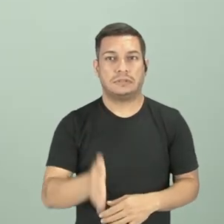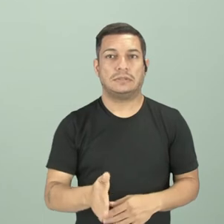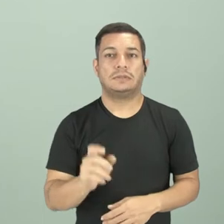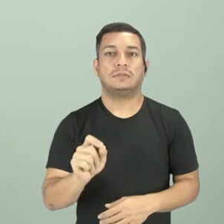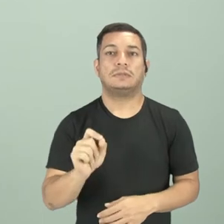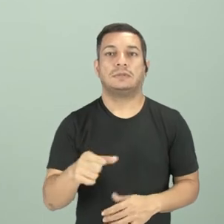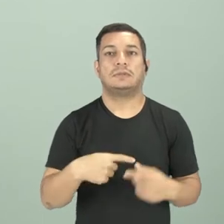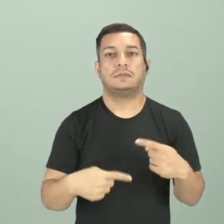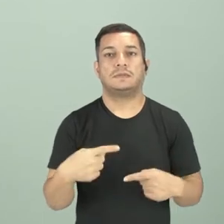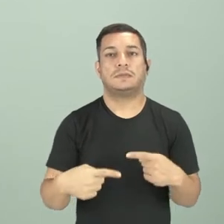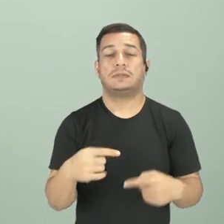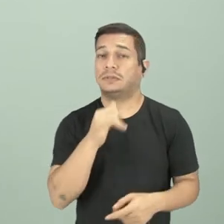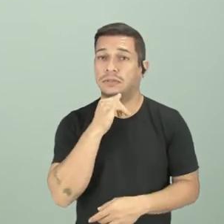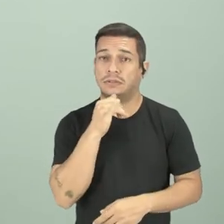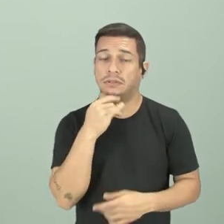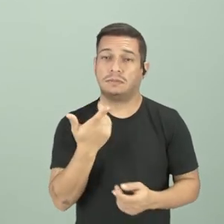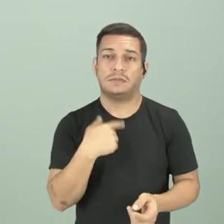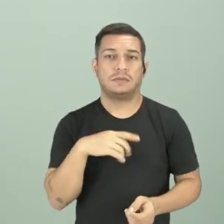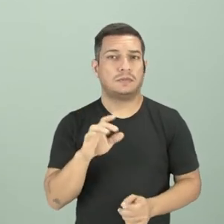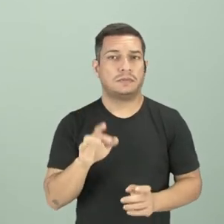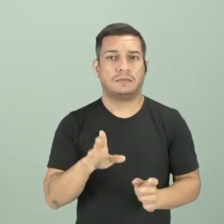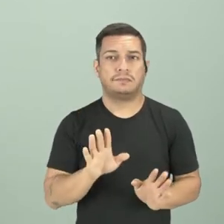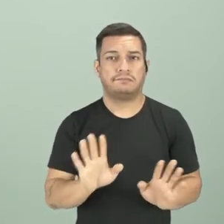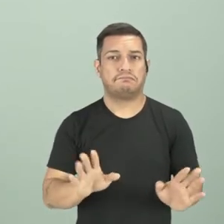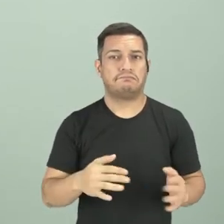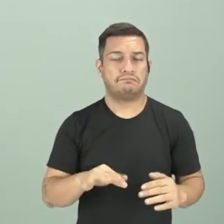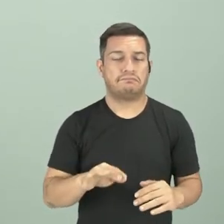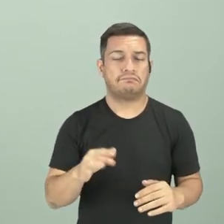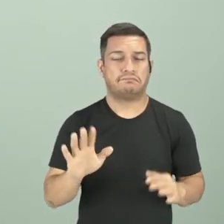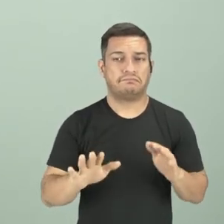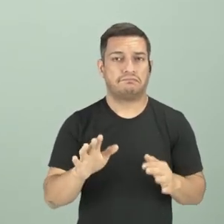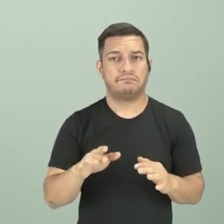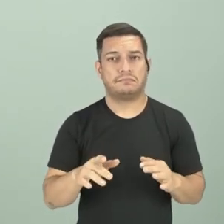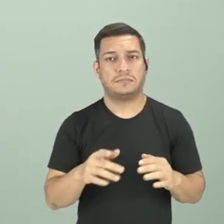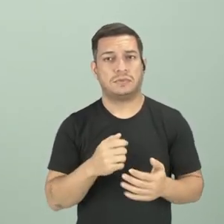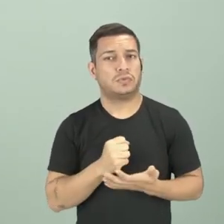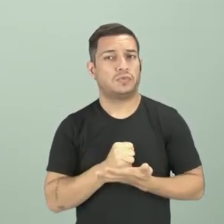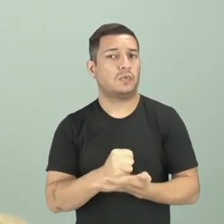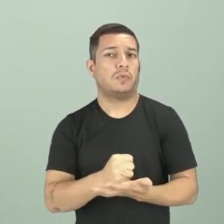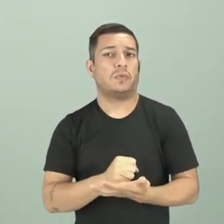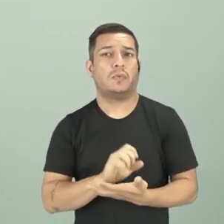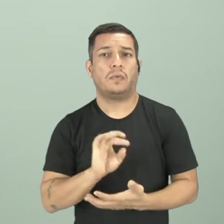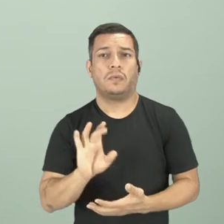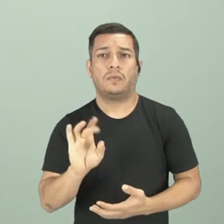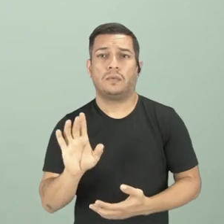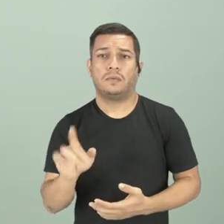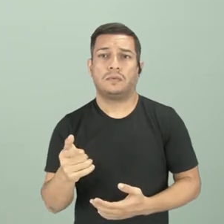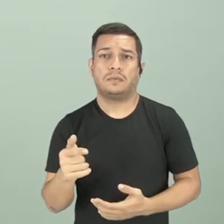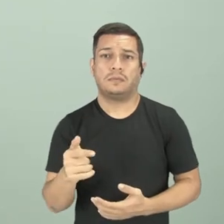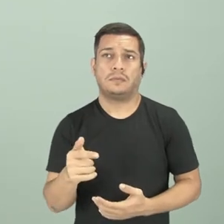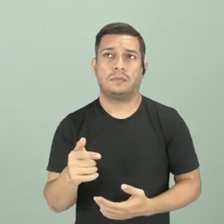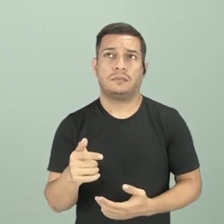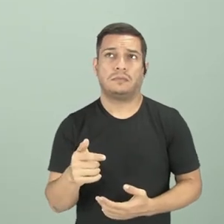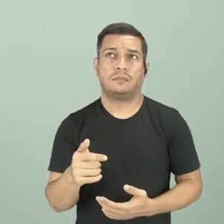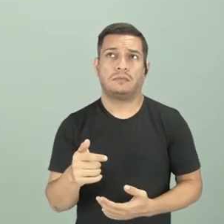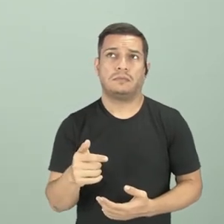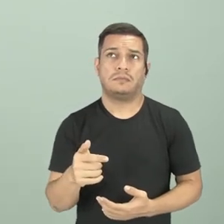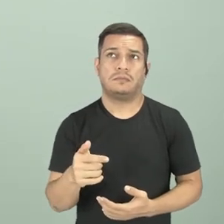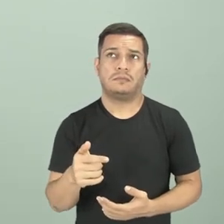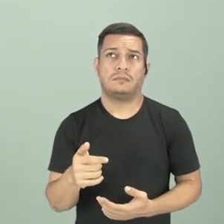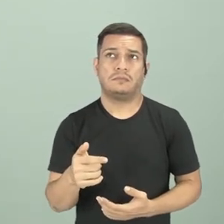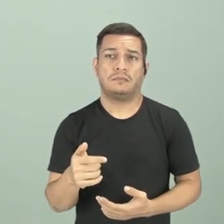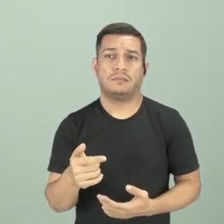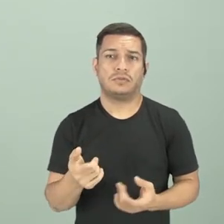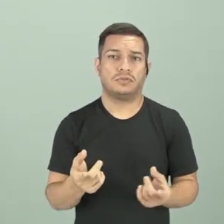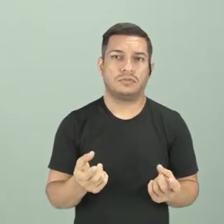vamos dizer assim, na política, por exemplo. Eles ficavam em segundo plano, muitas vezes ali apoiando a questão mais, vamos dizer